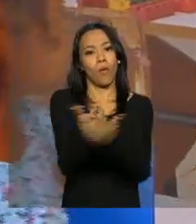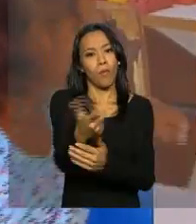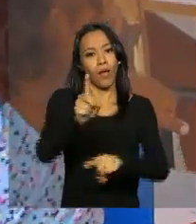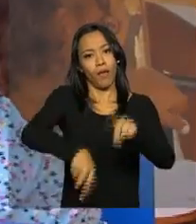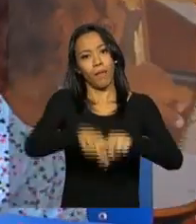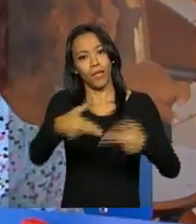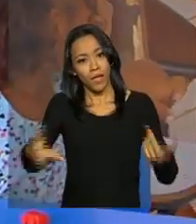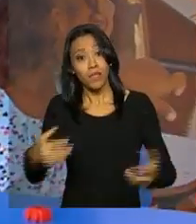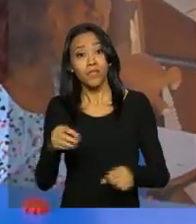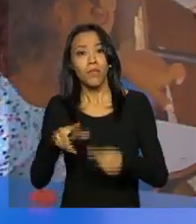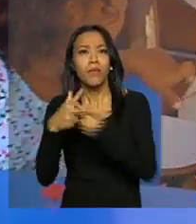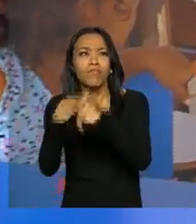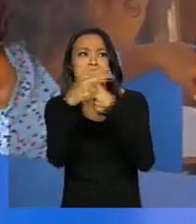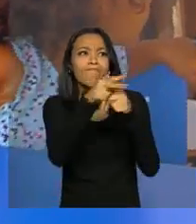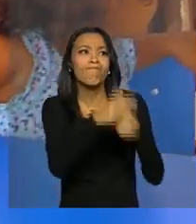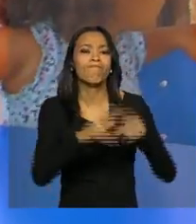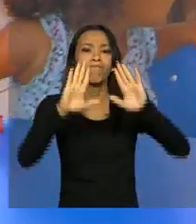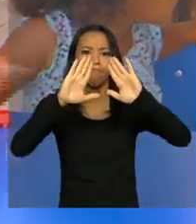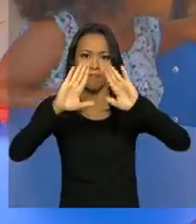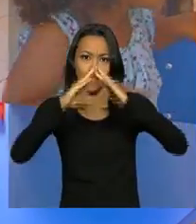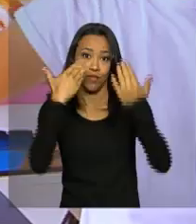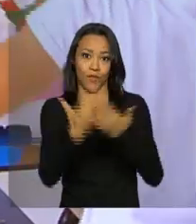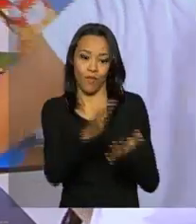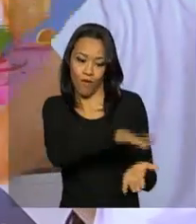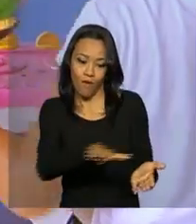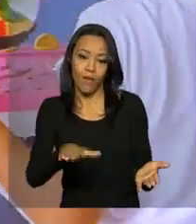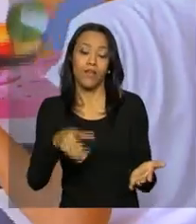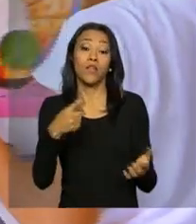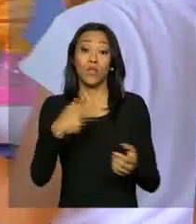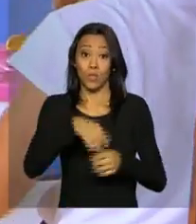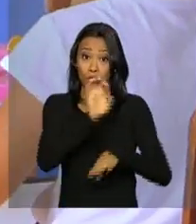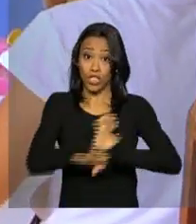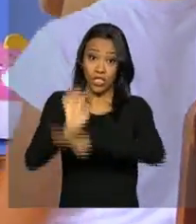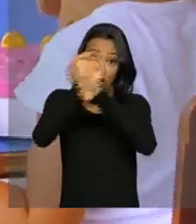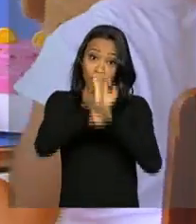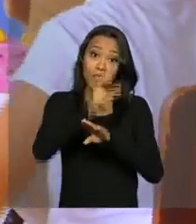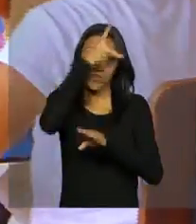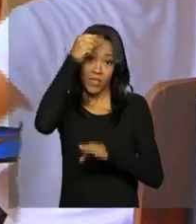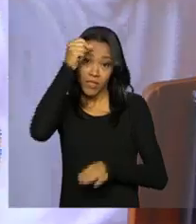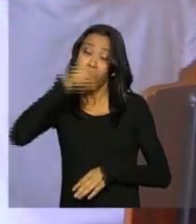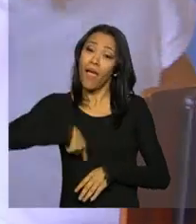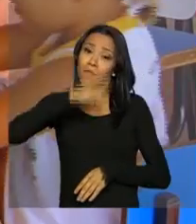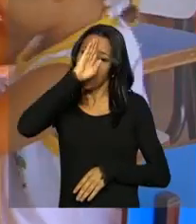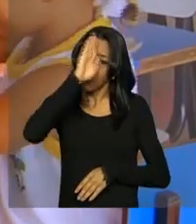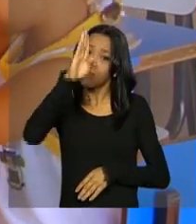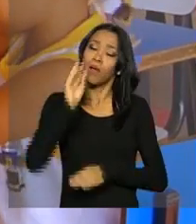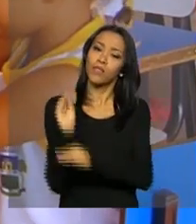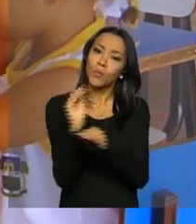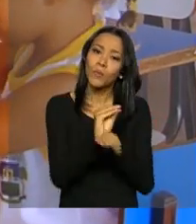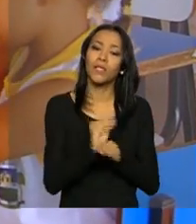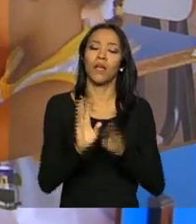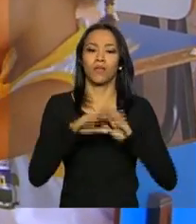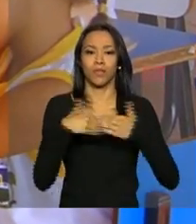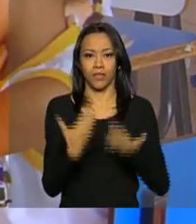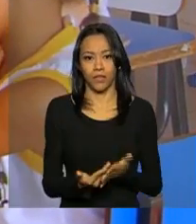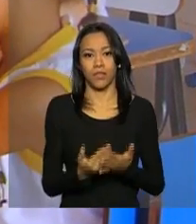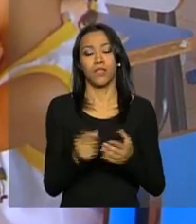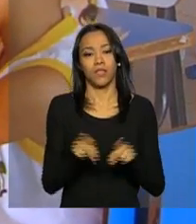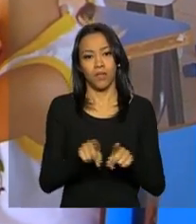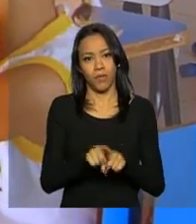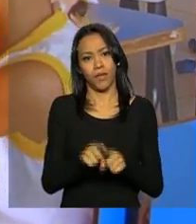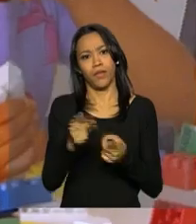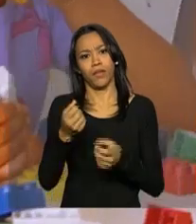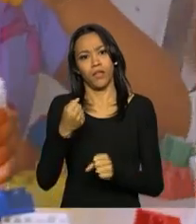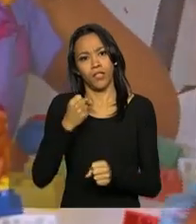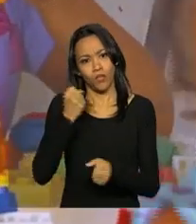infraestrutura das creches. Os estados e municípios são os responsáveis principais pelas creches e entram com os recursos para a